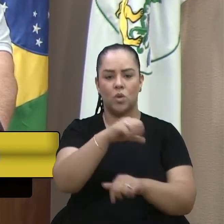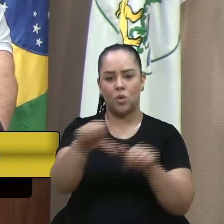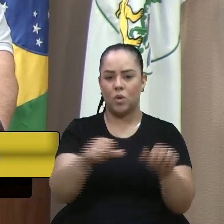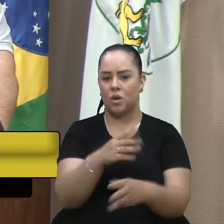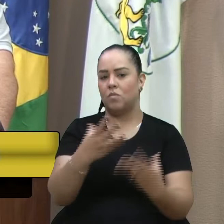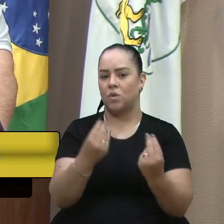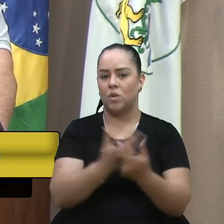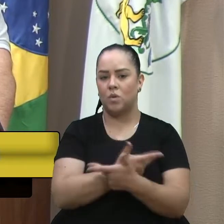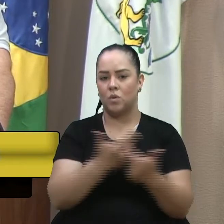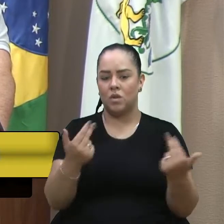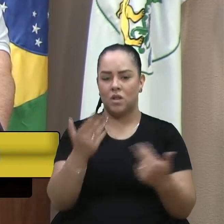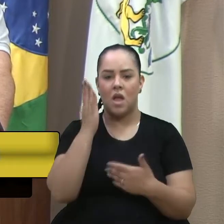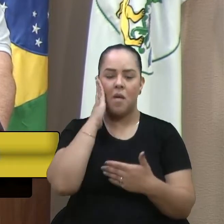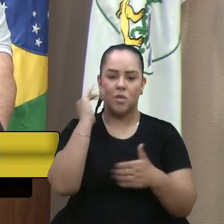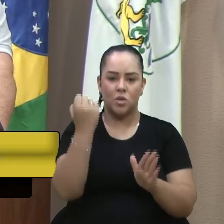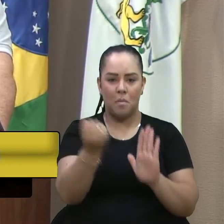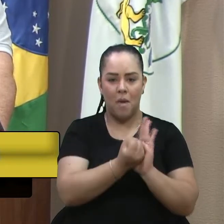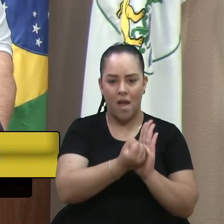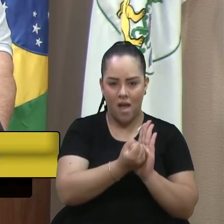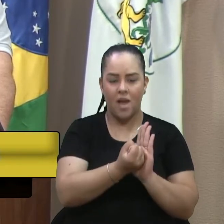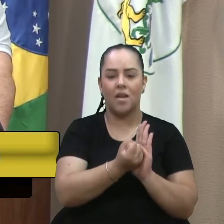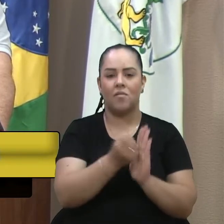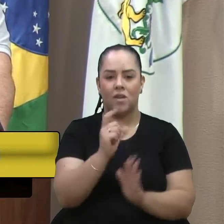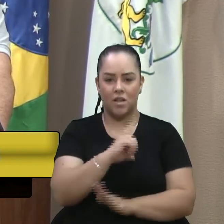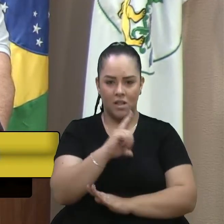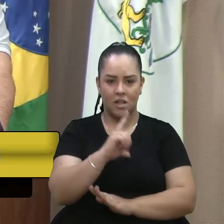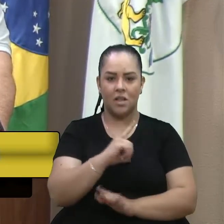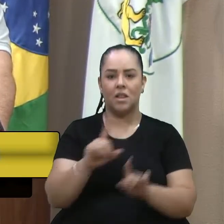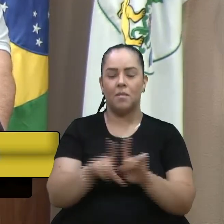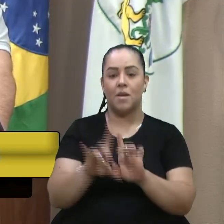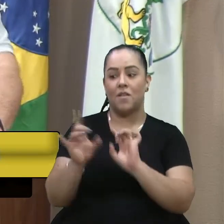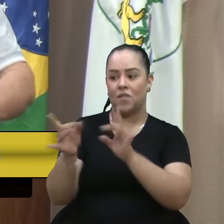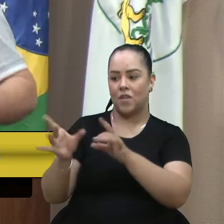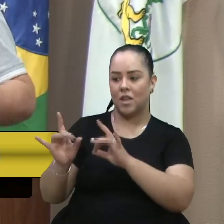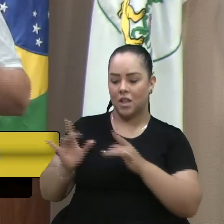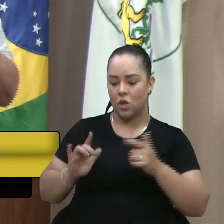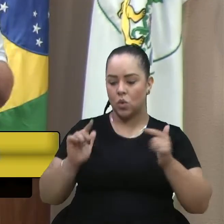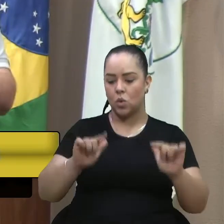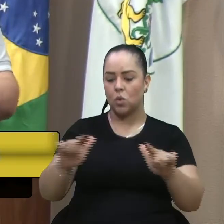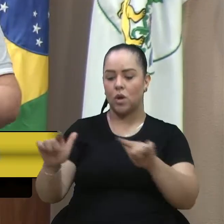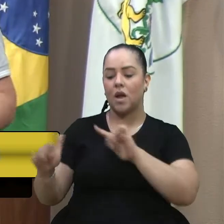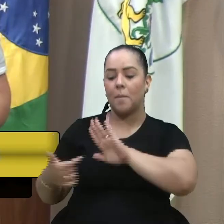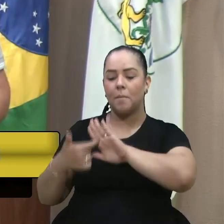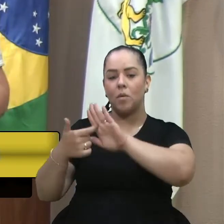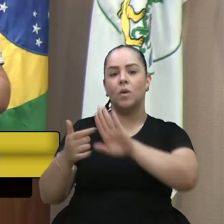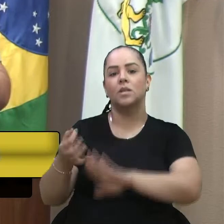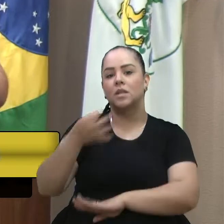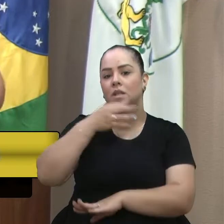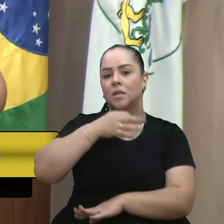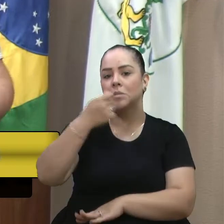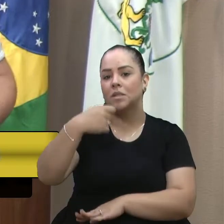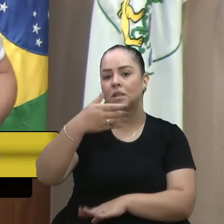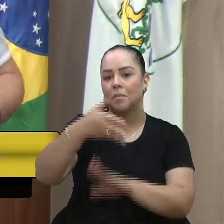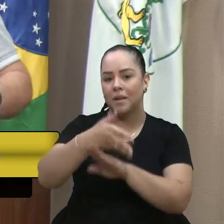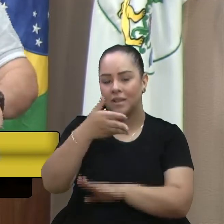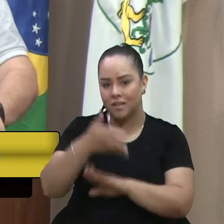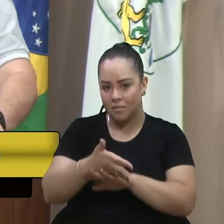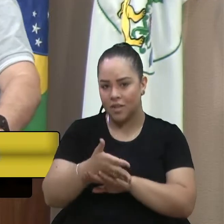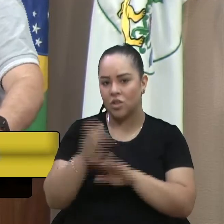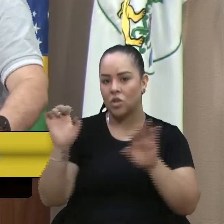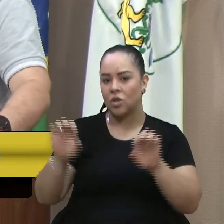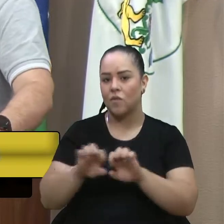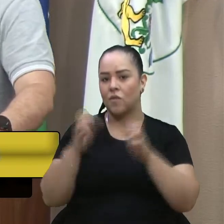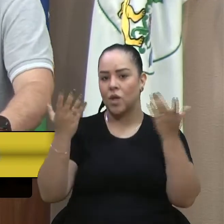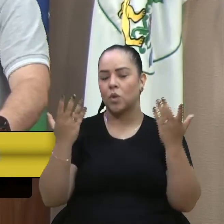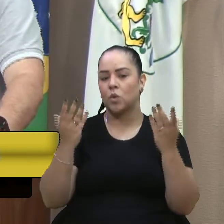está a caminho com a venda de roteiros a demonstração de Caxias do Sul Caxias precisa participar de eventos de